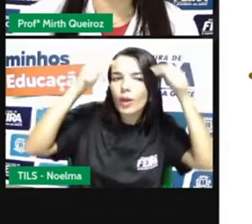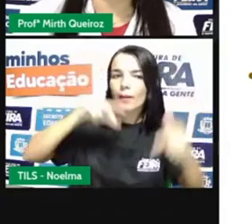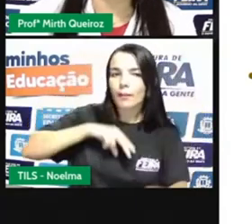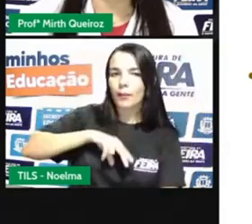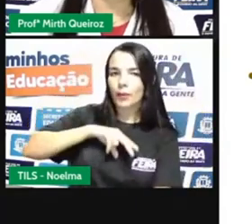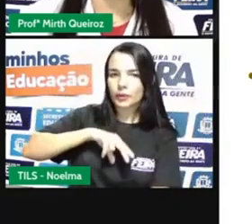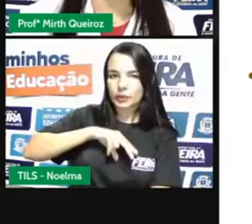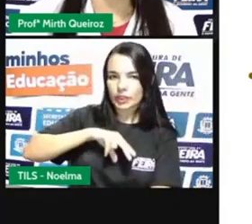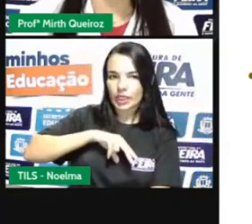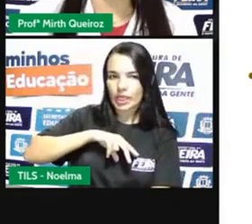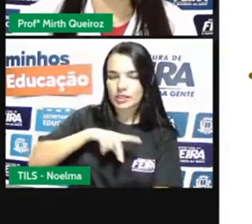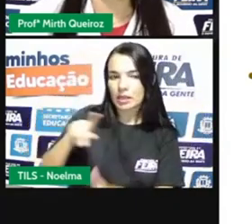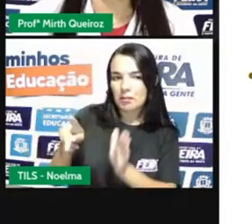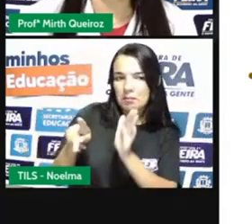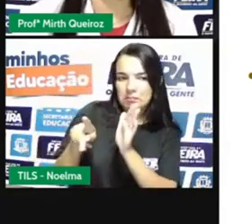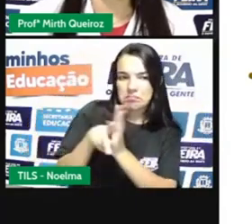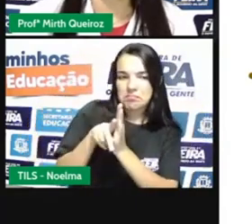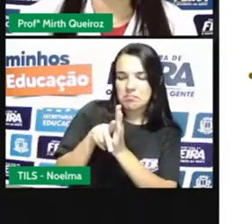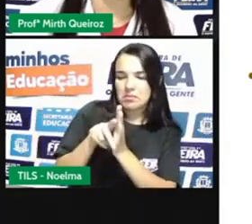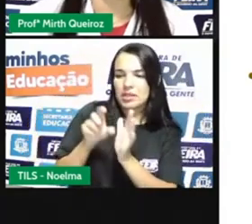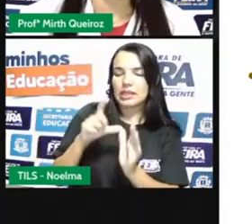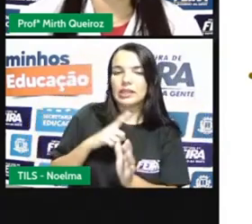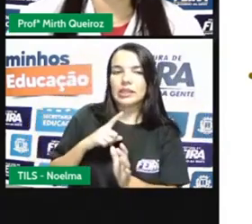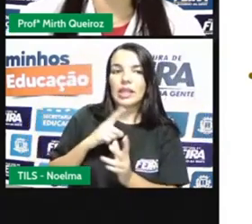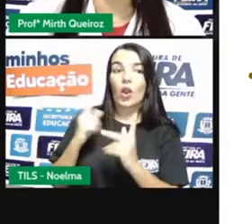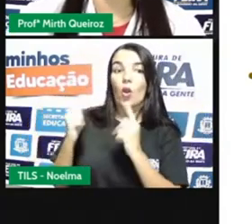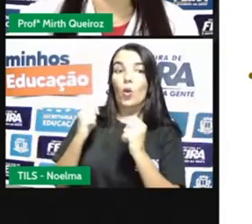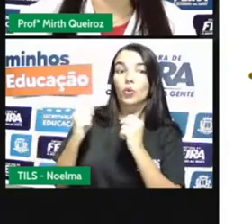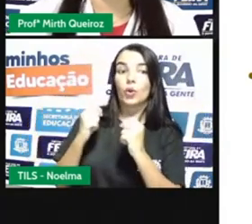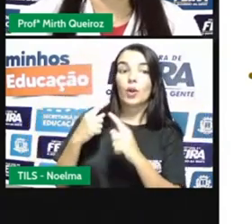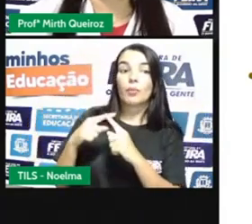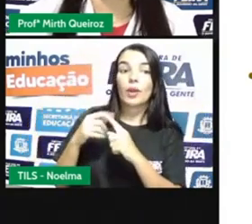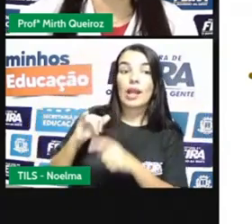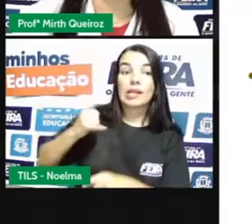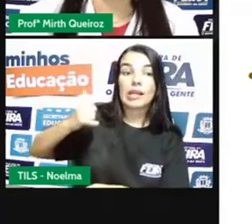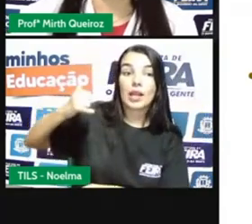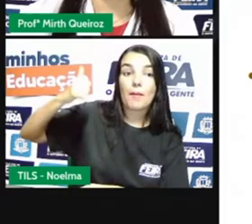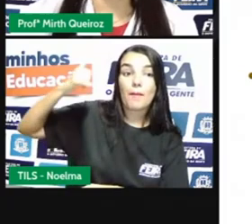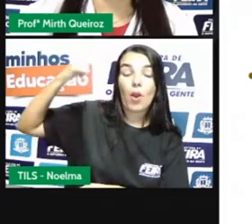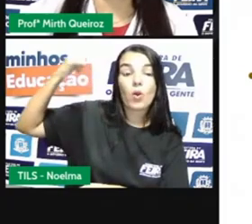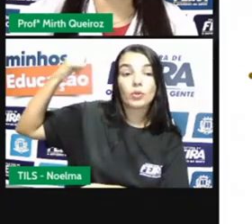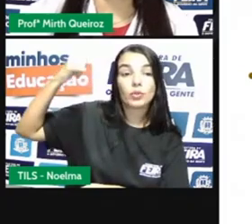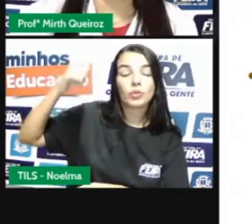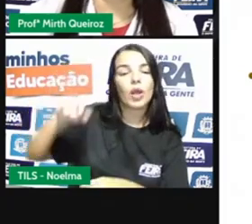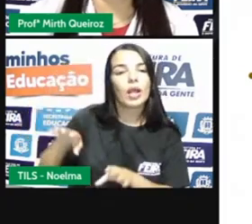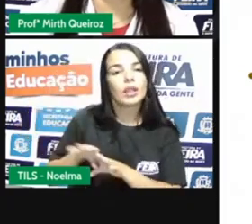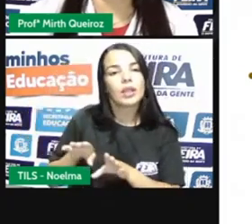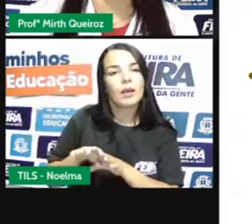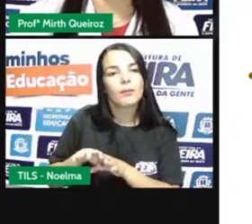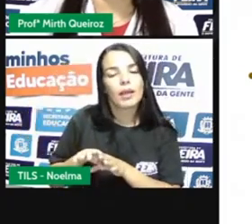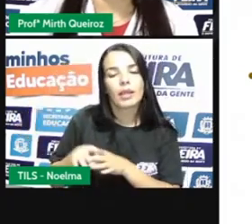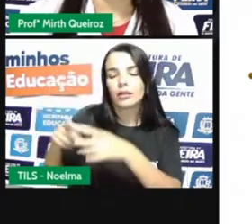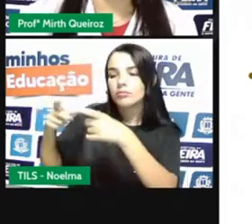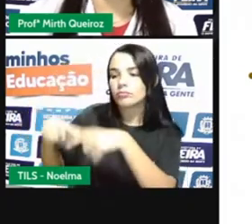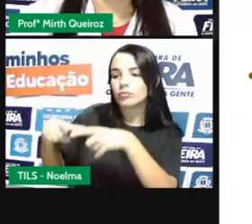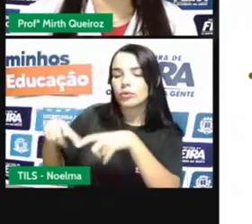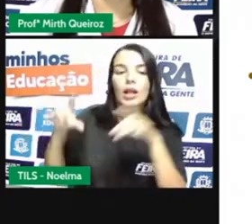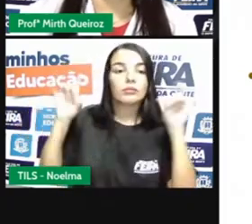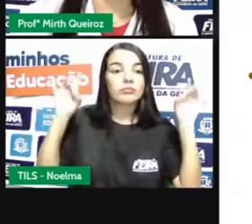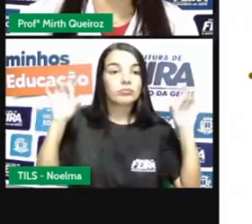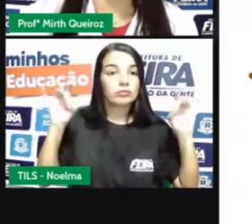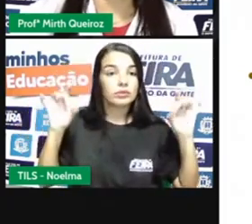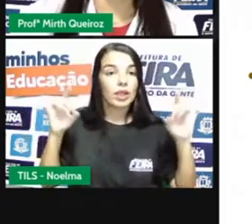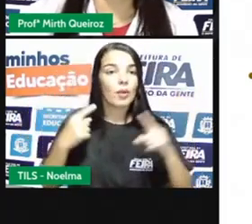exploração do ouro, exercendo seu controle por meio de impostos e órgãos específicos. A